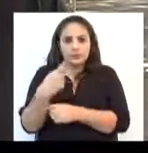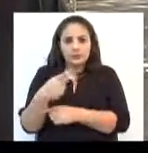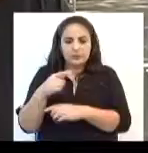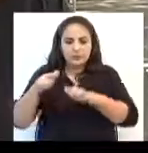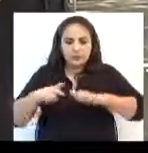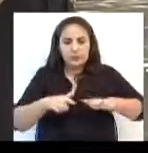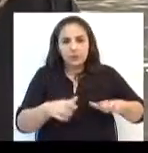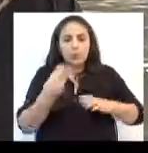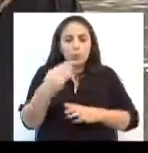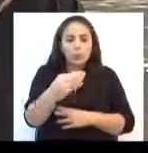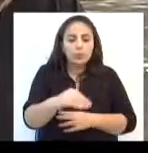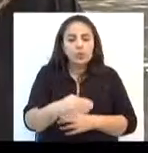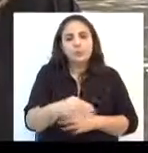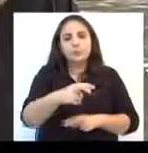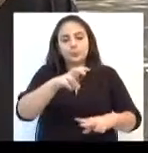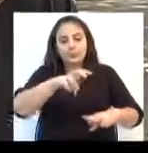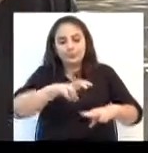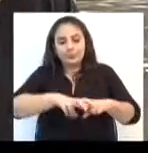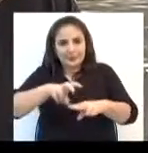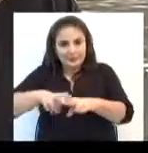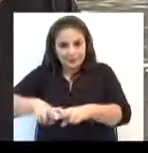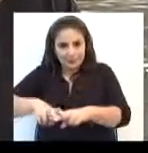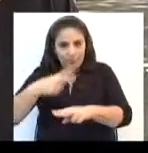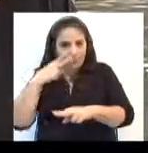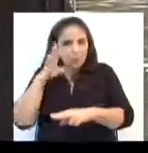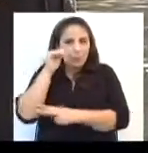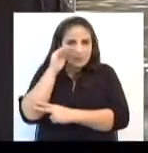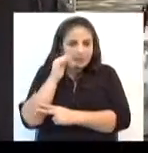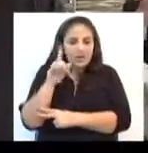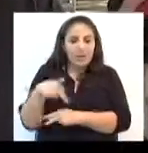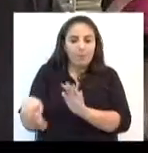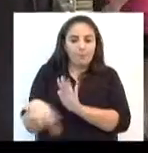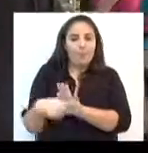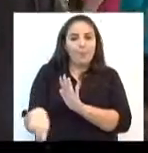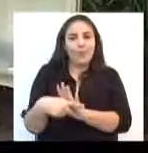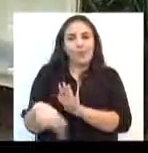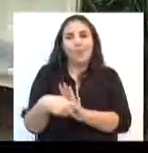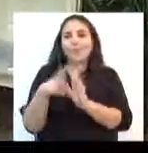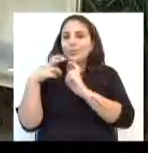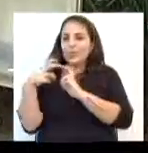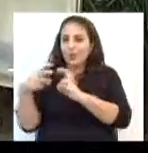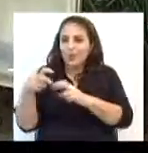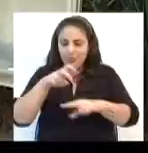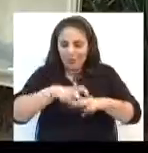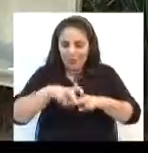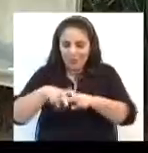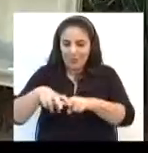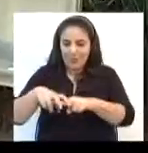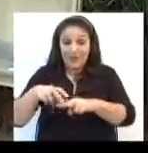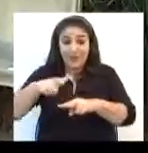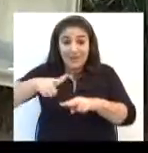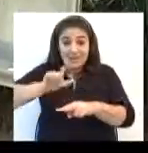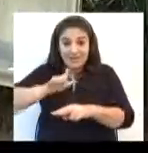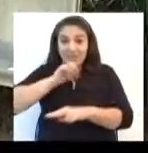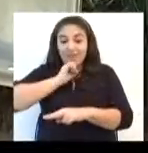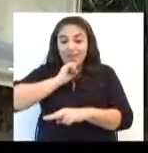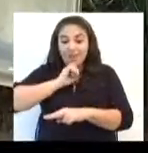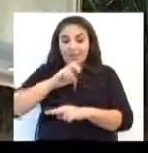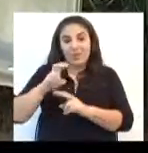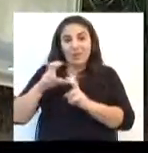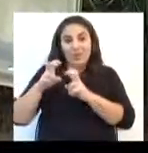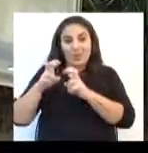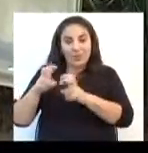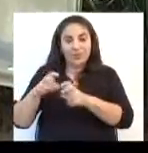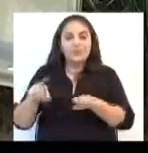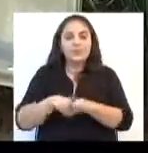desse canteiro. Colocamos alguns bancos, as pessoas podem observar que os bancos que tem nesse canteiro são bancos de ônibus, tem